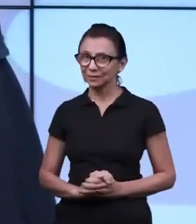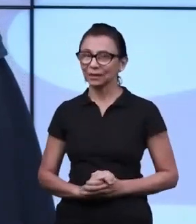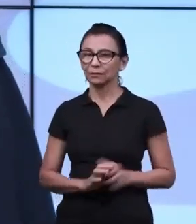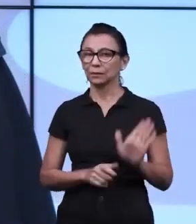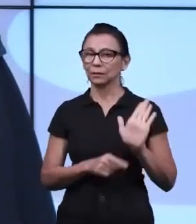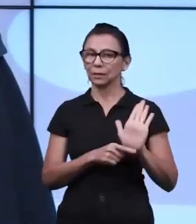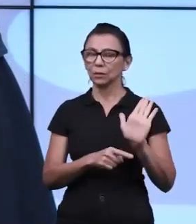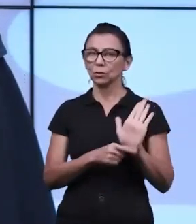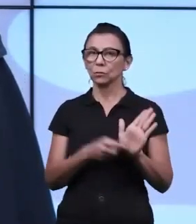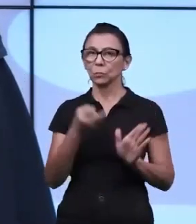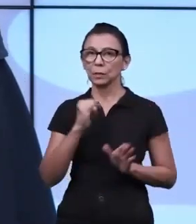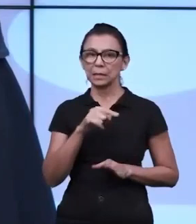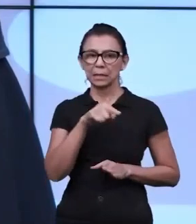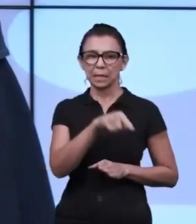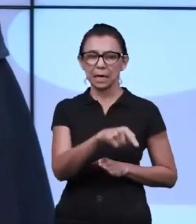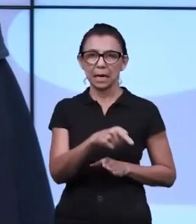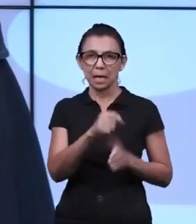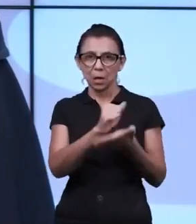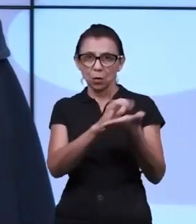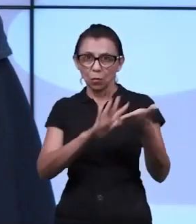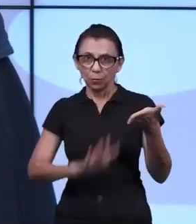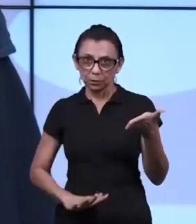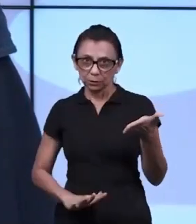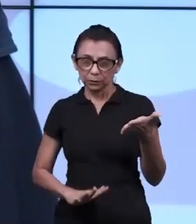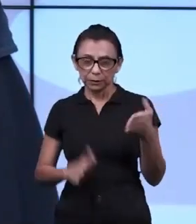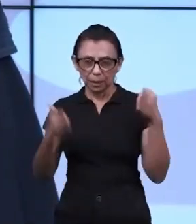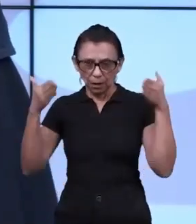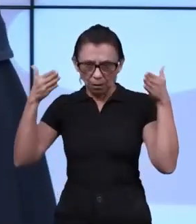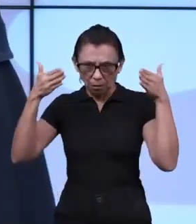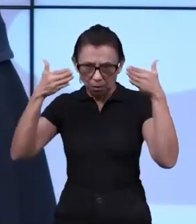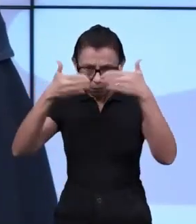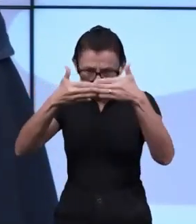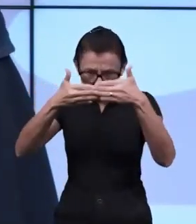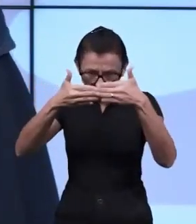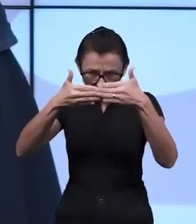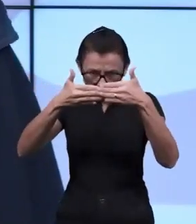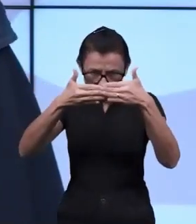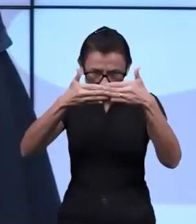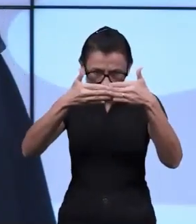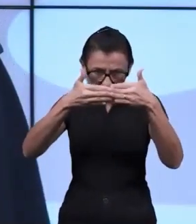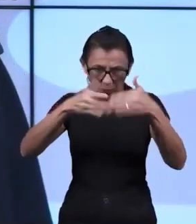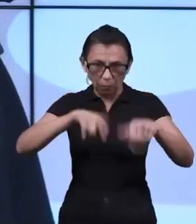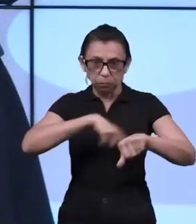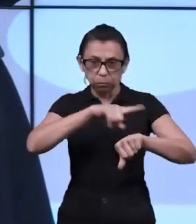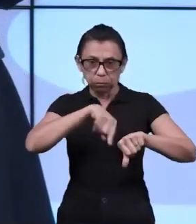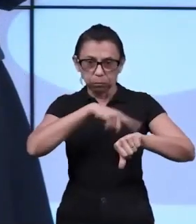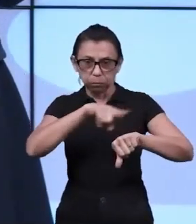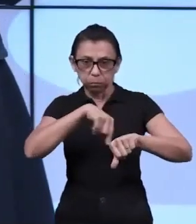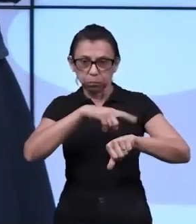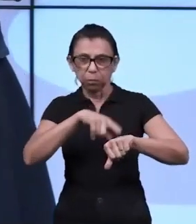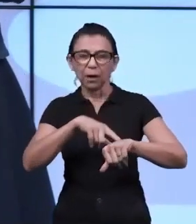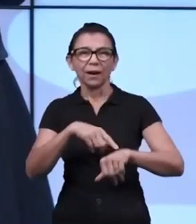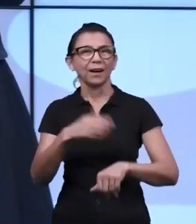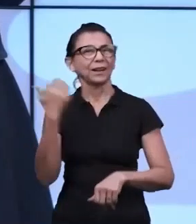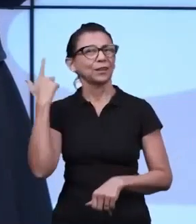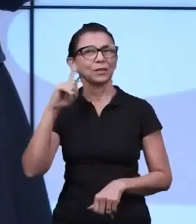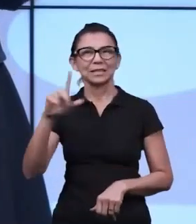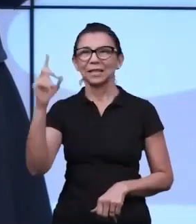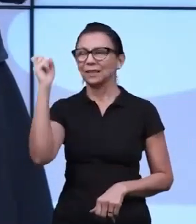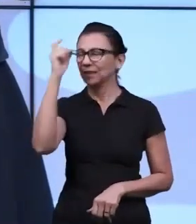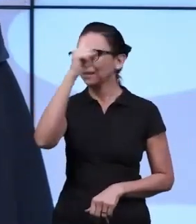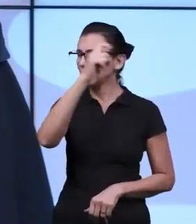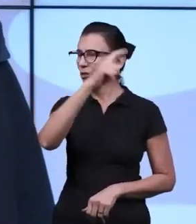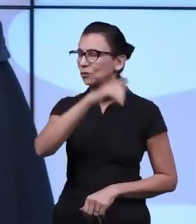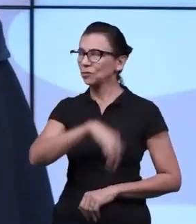que ele mantenha focado em uma atividade que exige concentração durante um tempo longo, vai ser muito difícil para essa